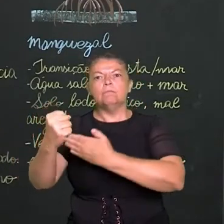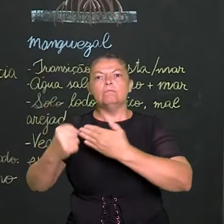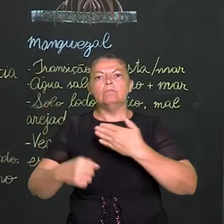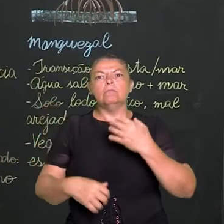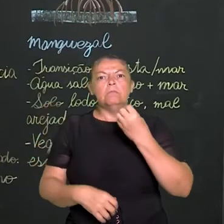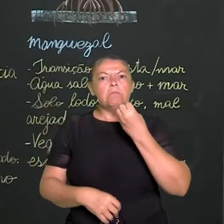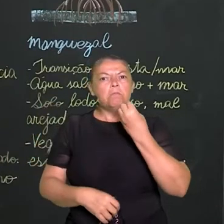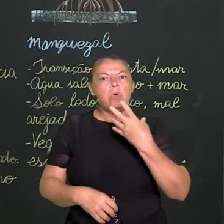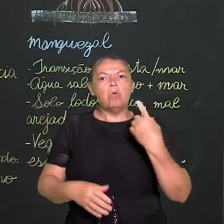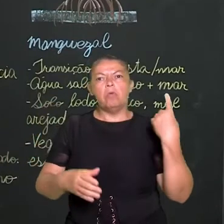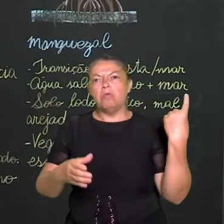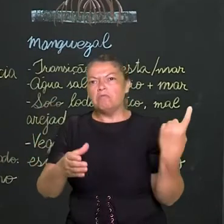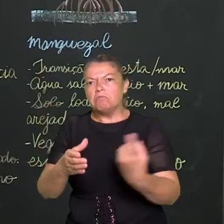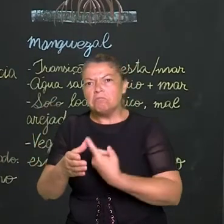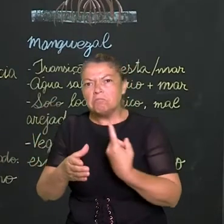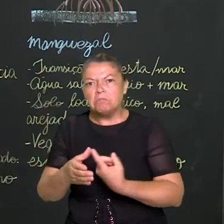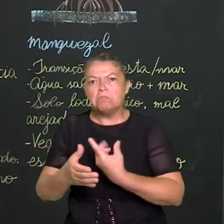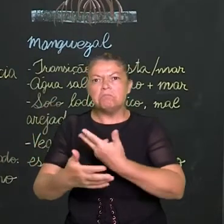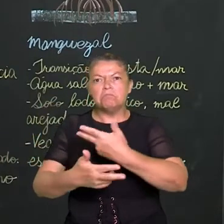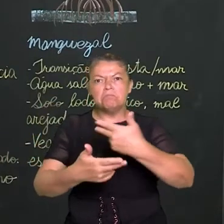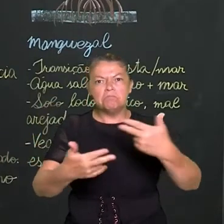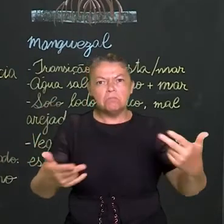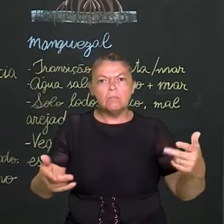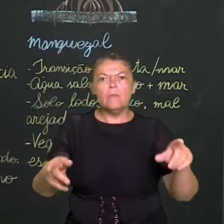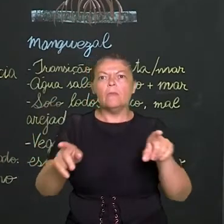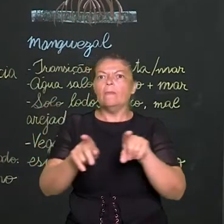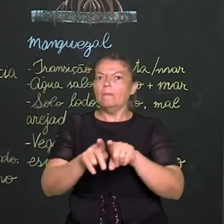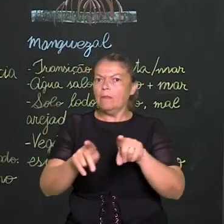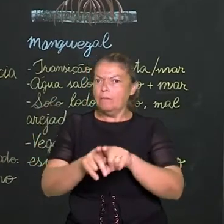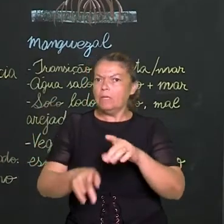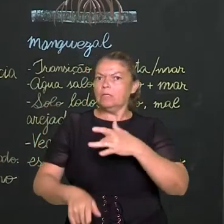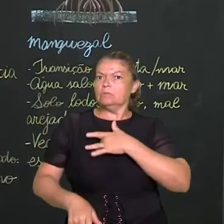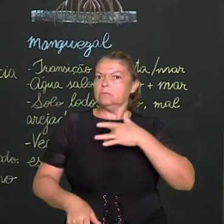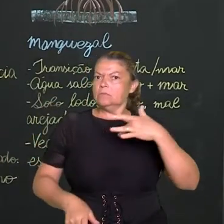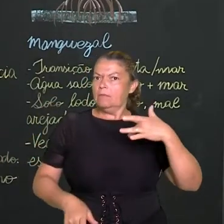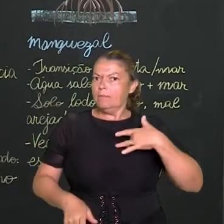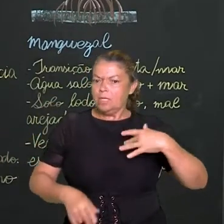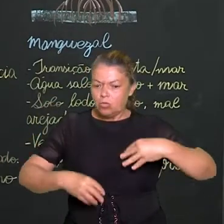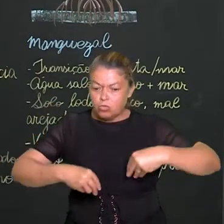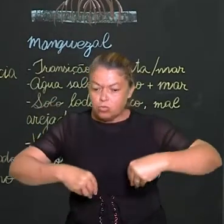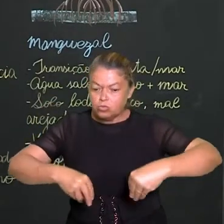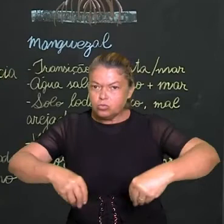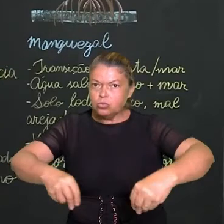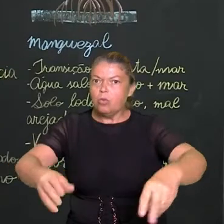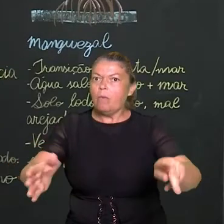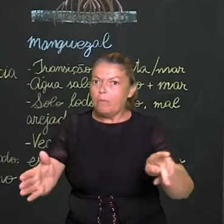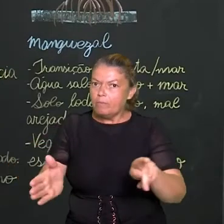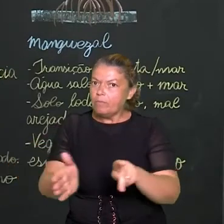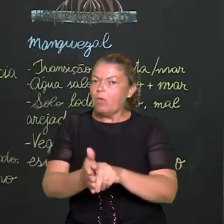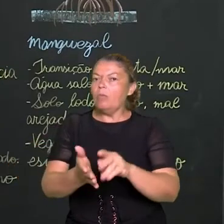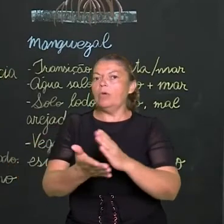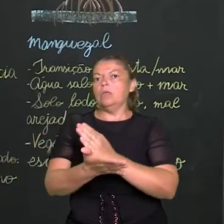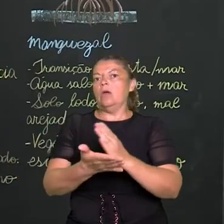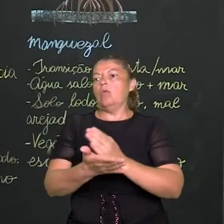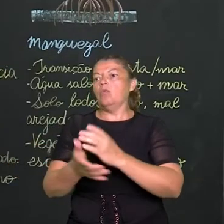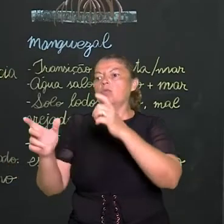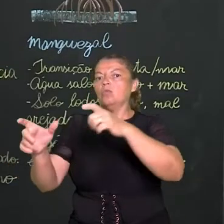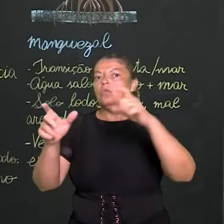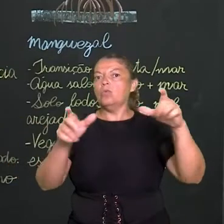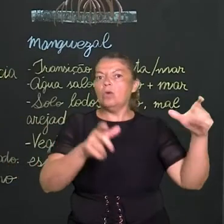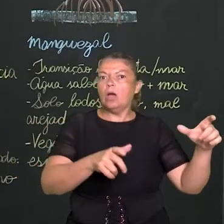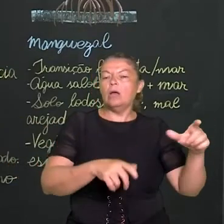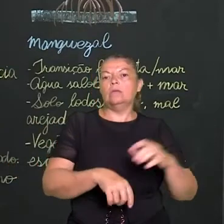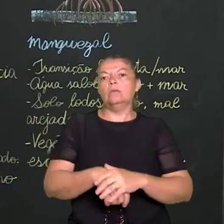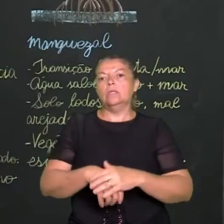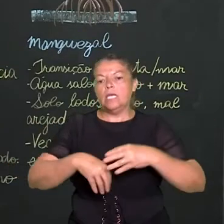atlântica, que esse solo era pobre. Aqui não. Aqui eu tenho um solo fértil, especialmente em alguns pontos,